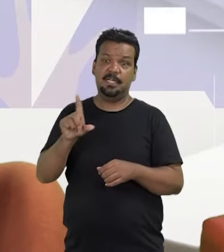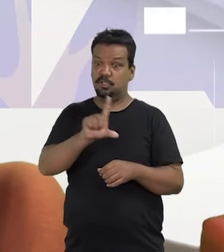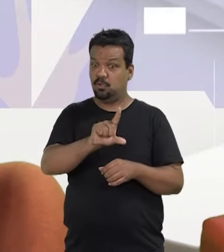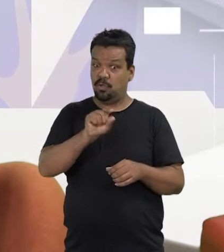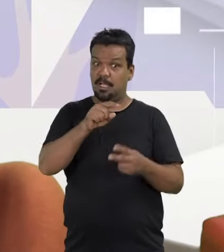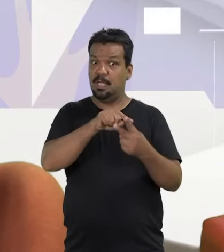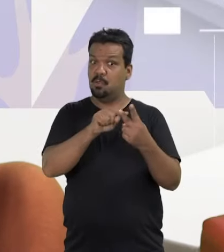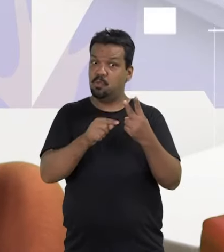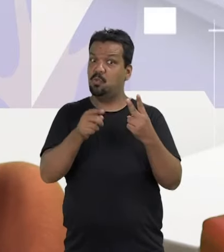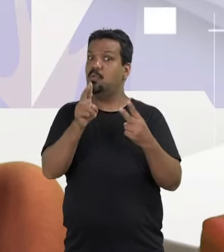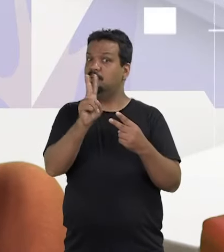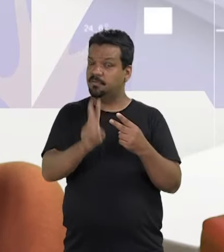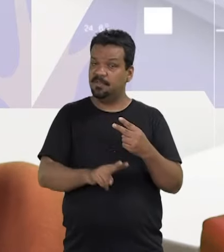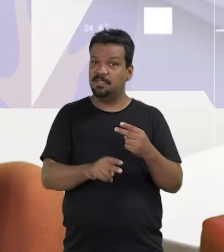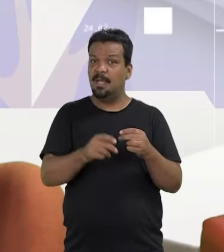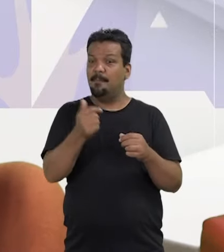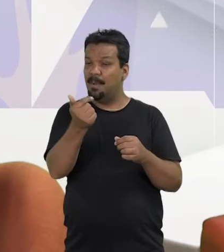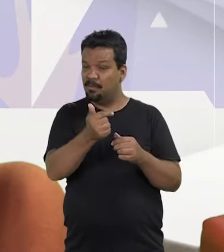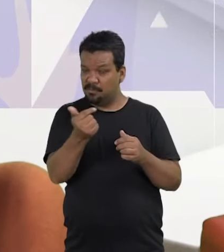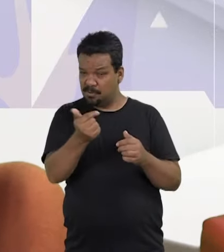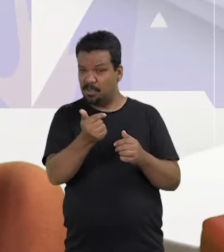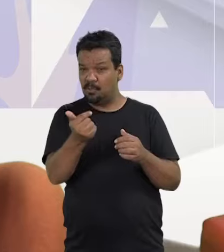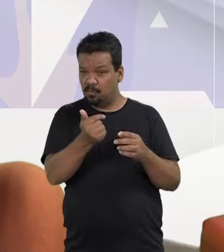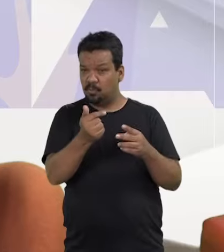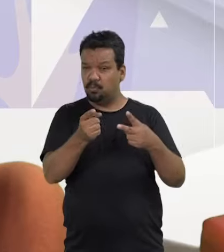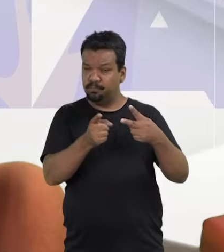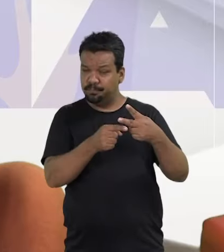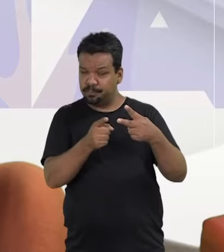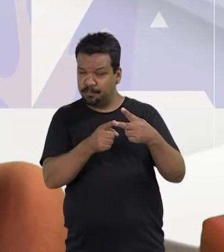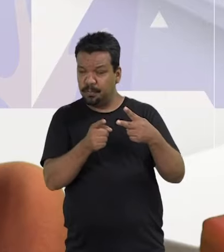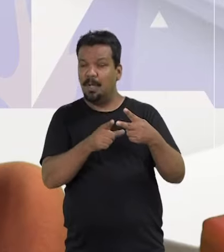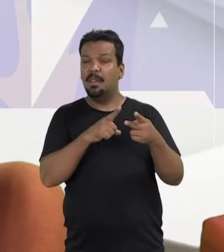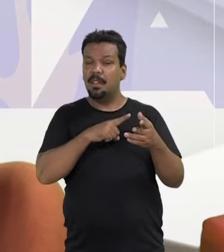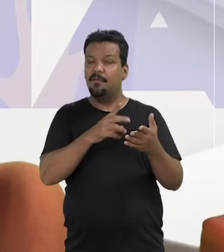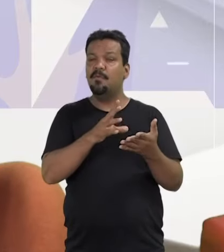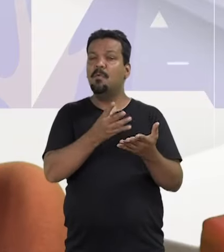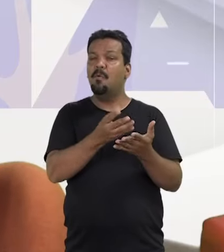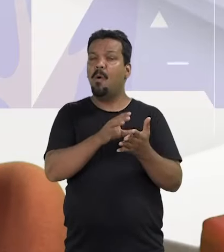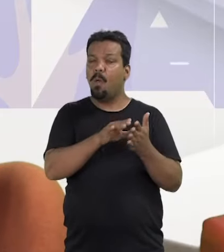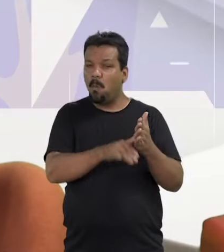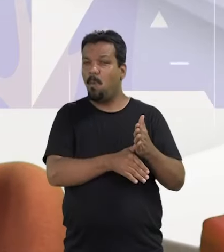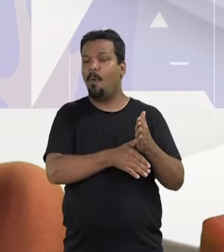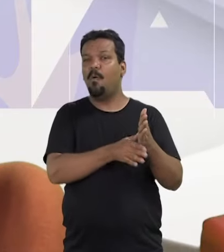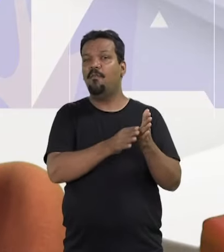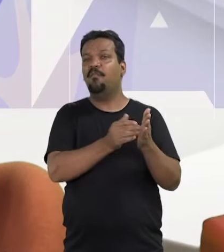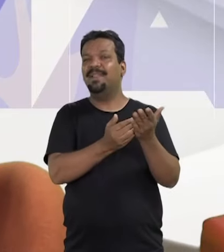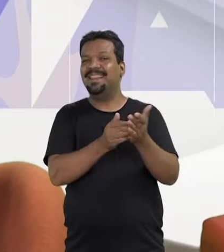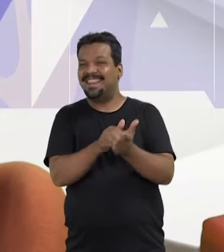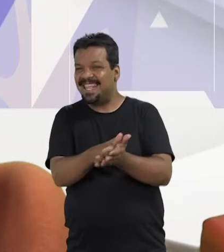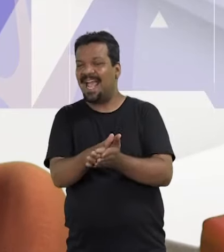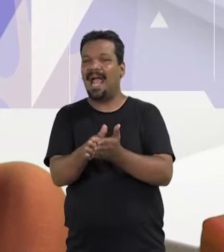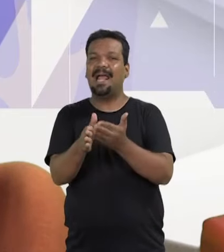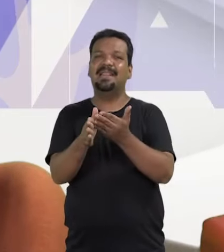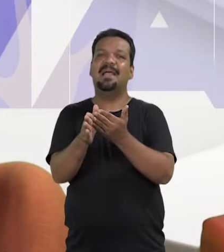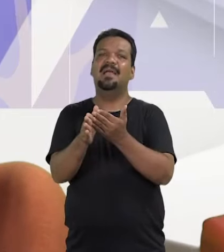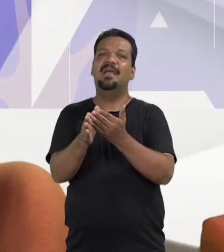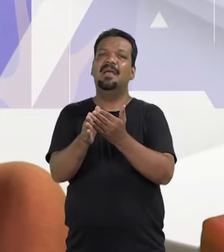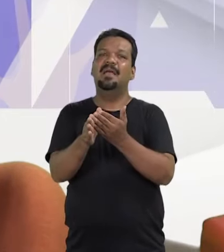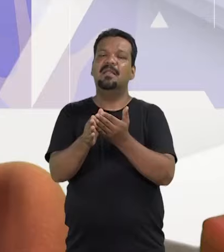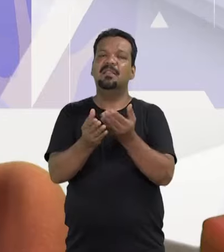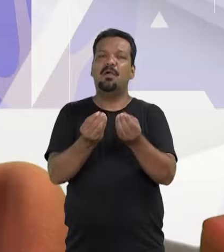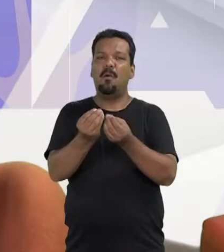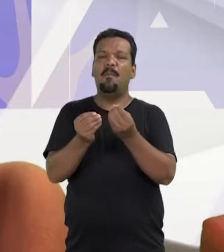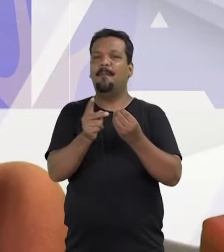por duas vezes, mas que no segundo mandato sofreu um duro golpe e foi destituída do cargo. Em